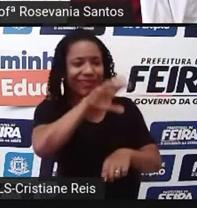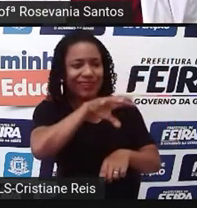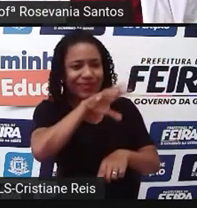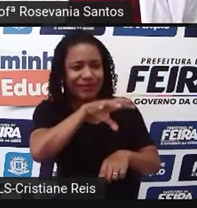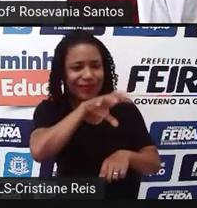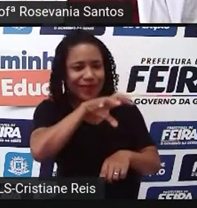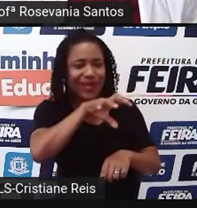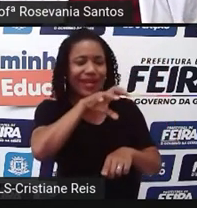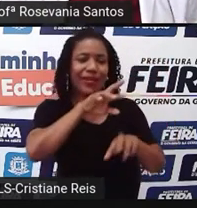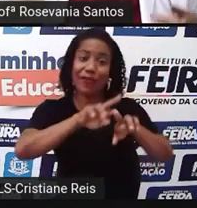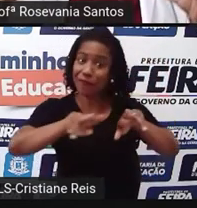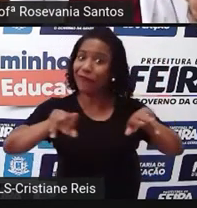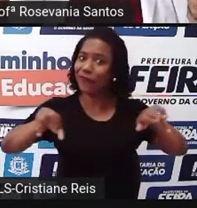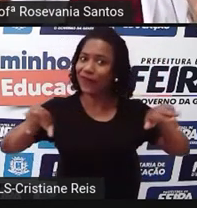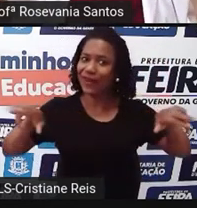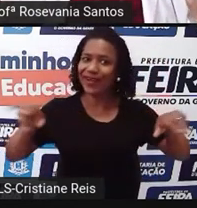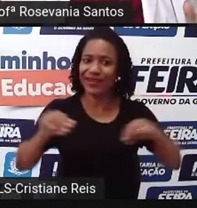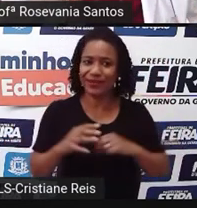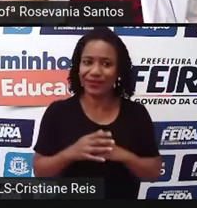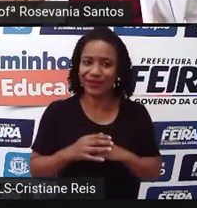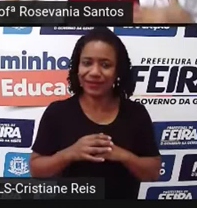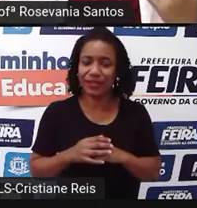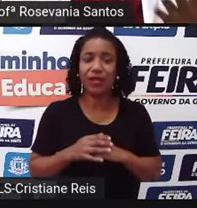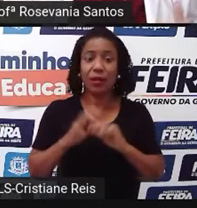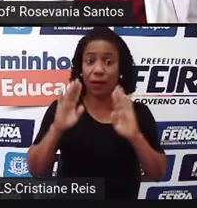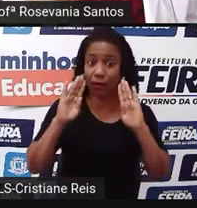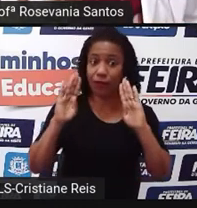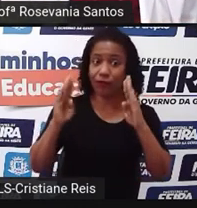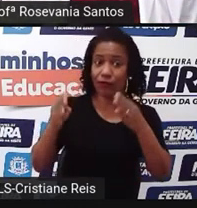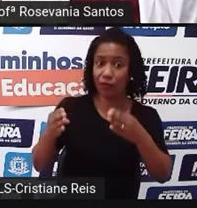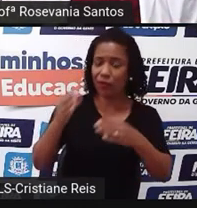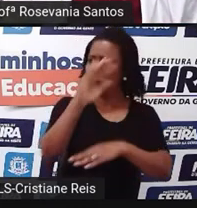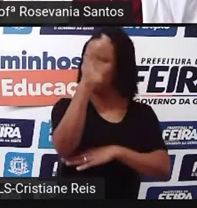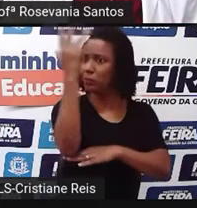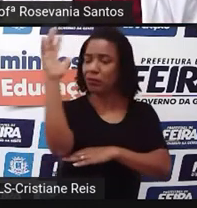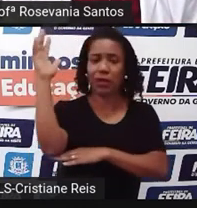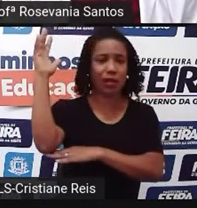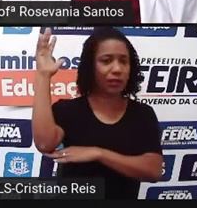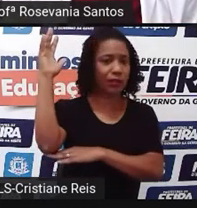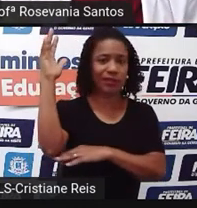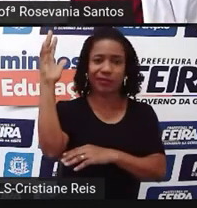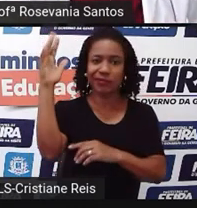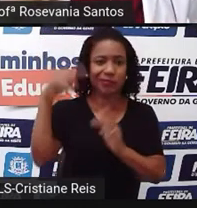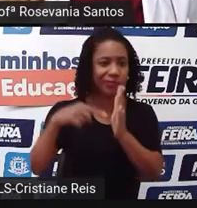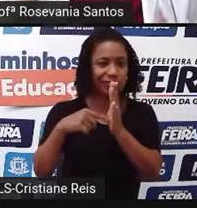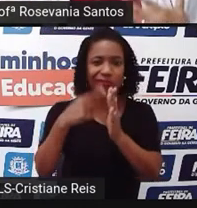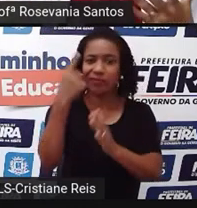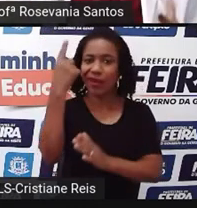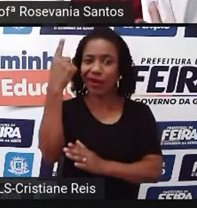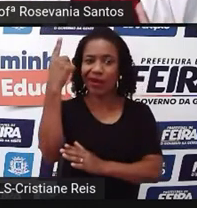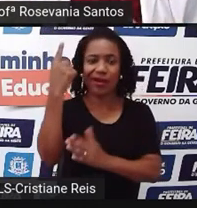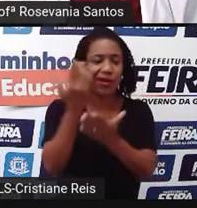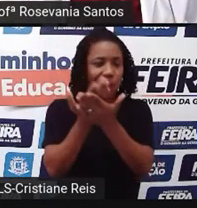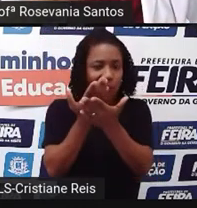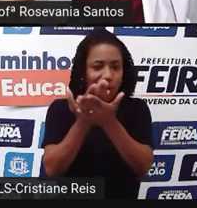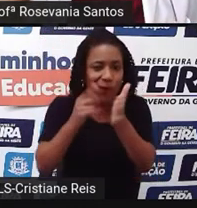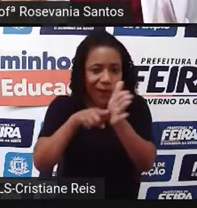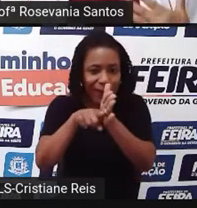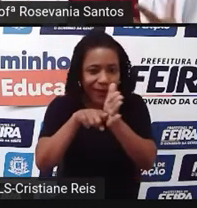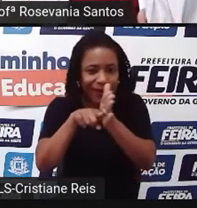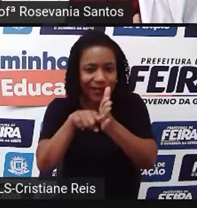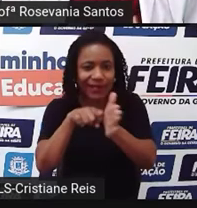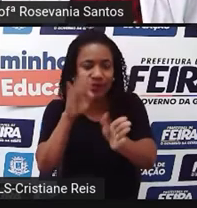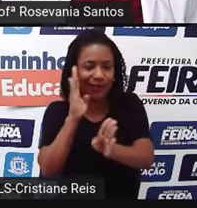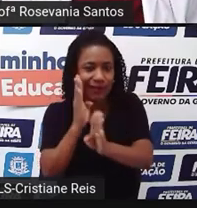né, mais especificamente das plantas, que nem foram catalogados, nem foram estudados ainda. Boa parte dessas plantas aí, elas